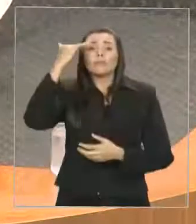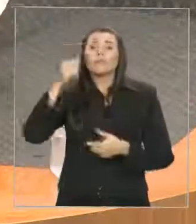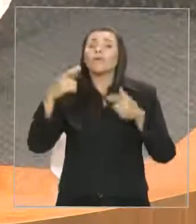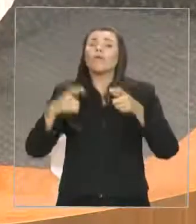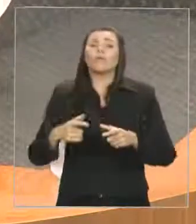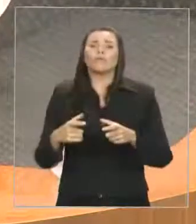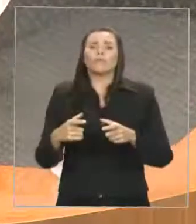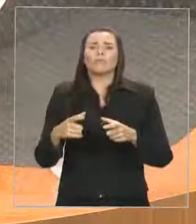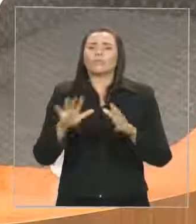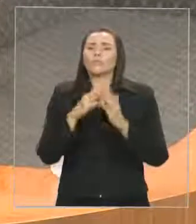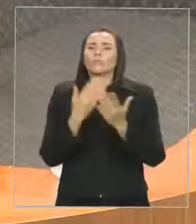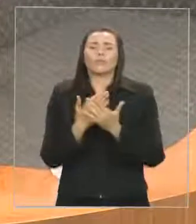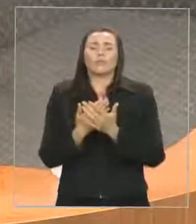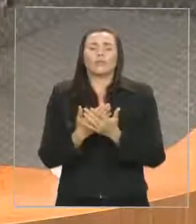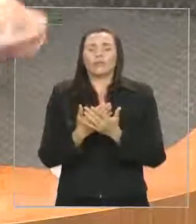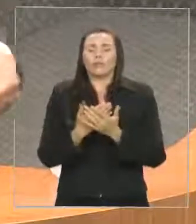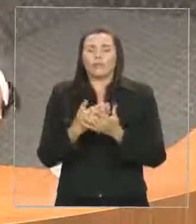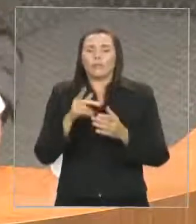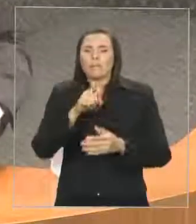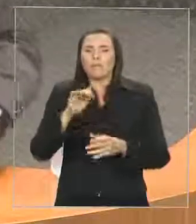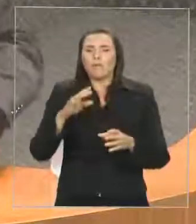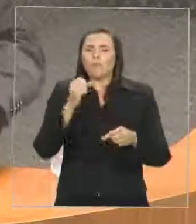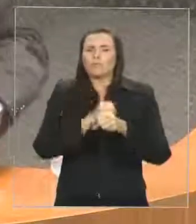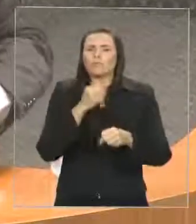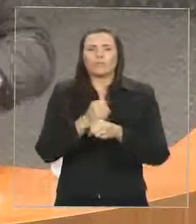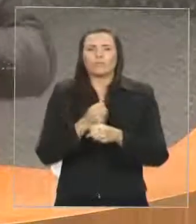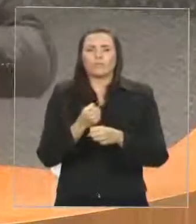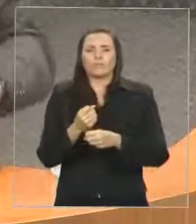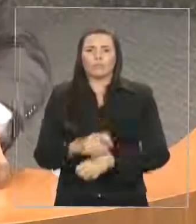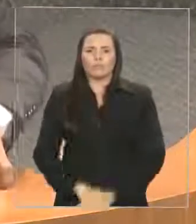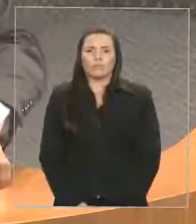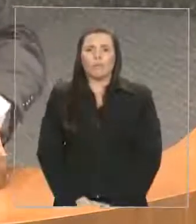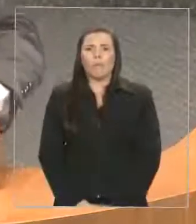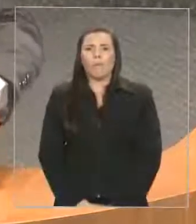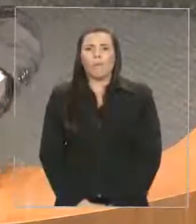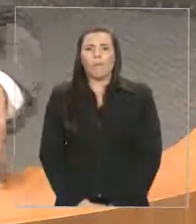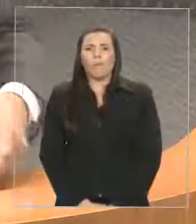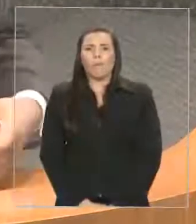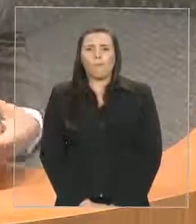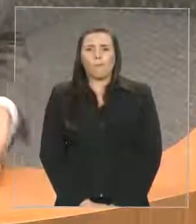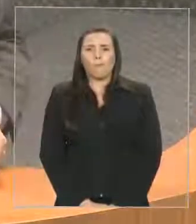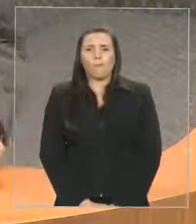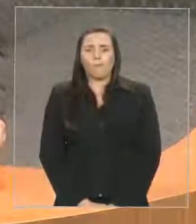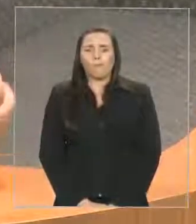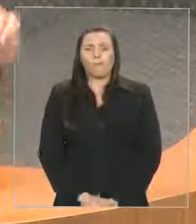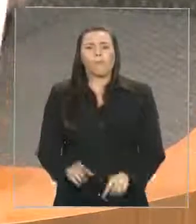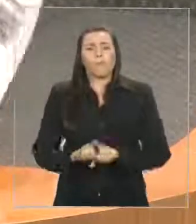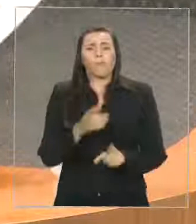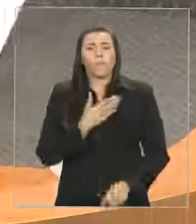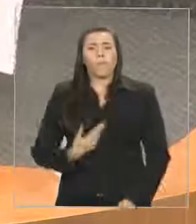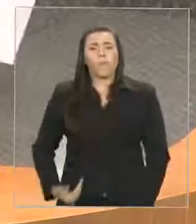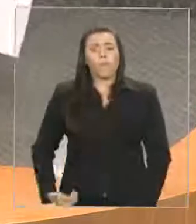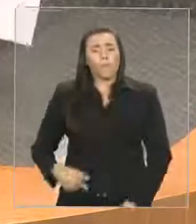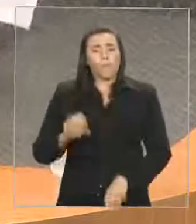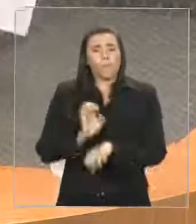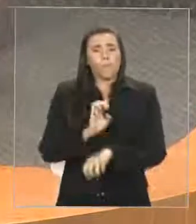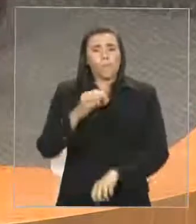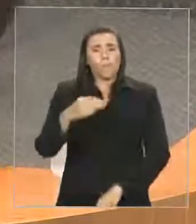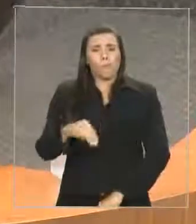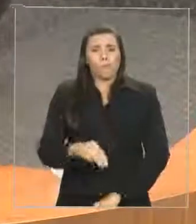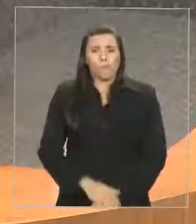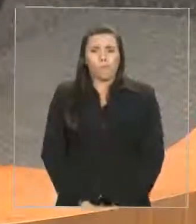a 574 escolas reformadas. Nesta mesma linha, o Governo do Estado, senhoras e senhores,